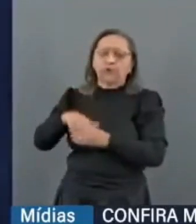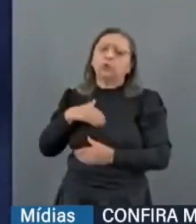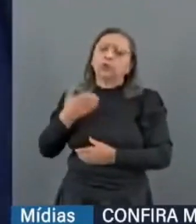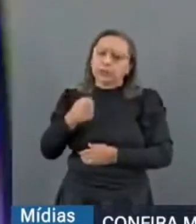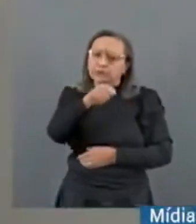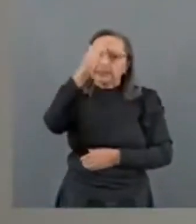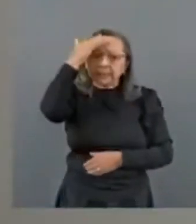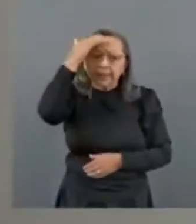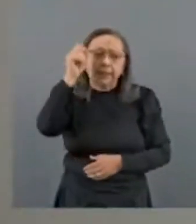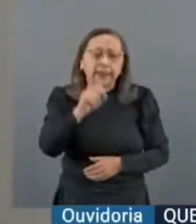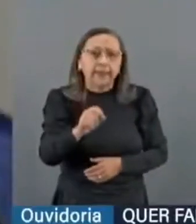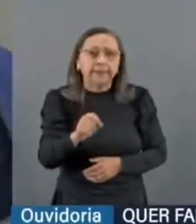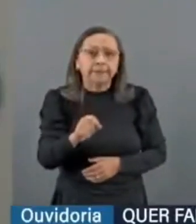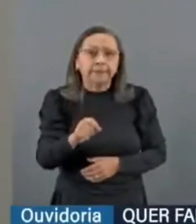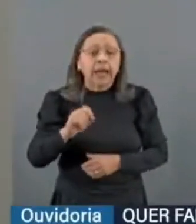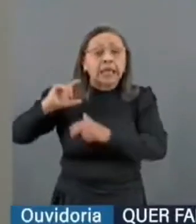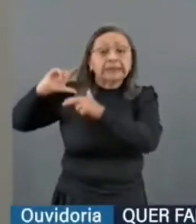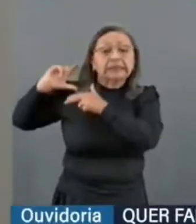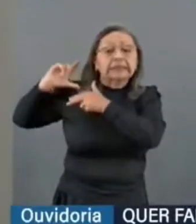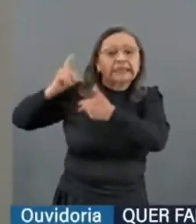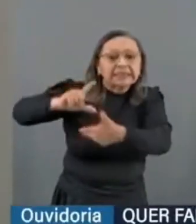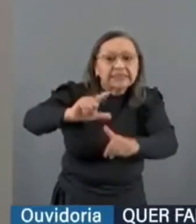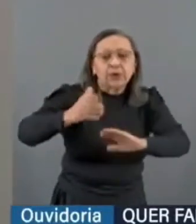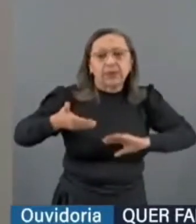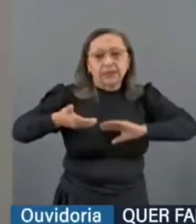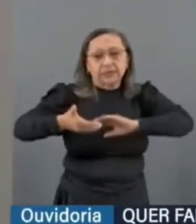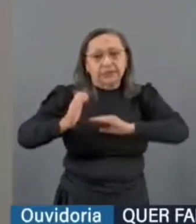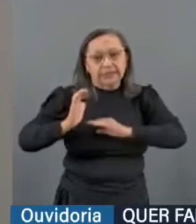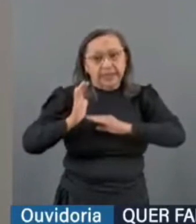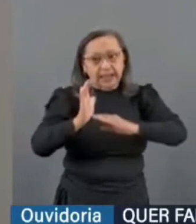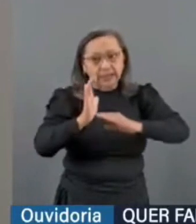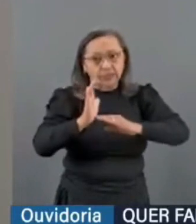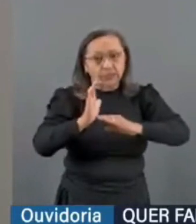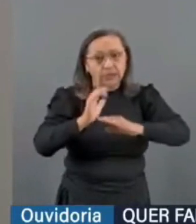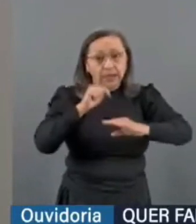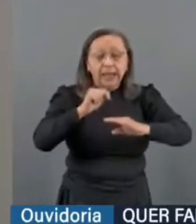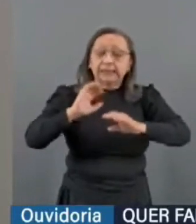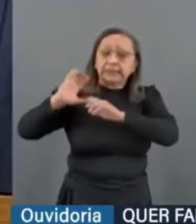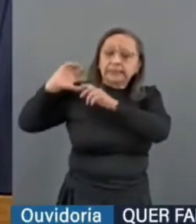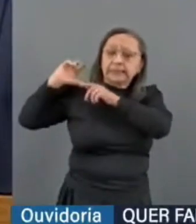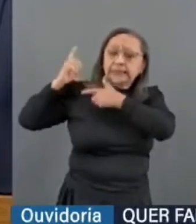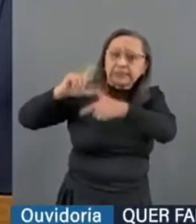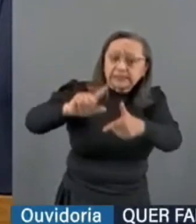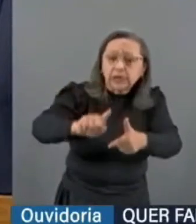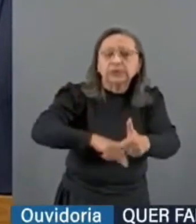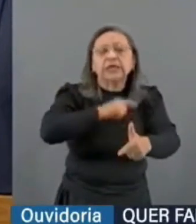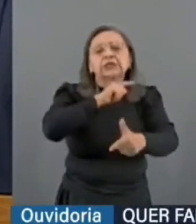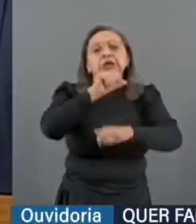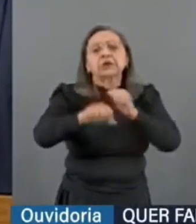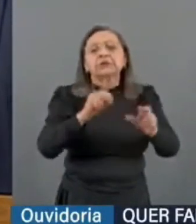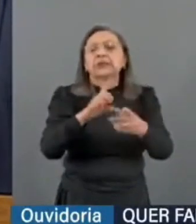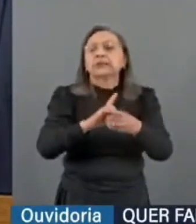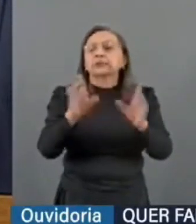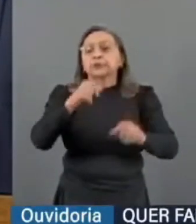a tradição do Senado Federal, a tradição desde a redemocratização da República,